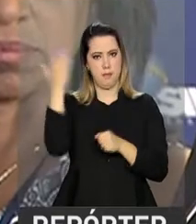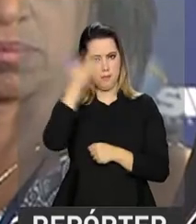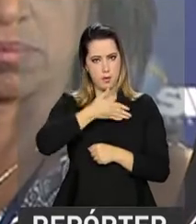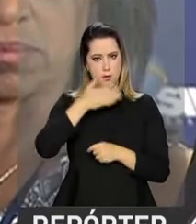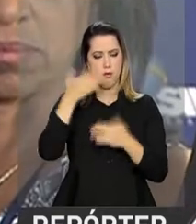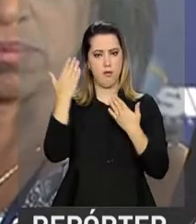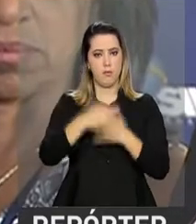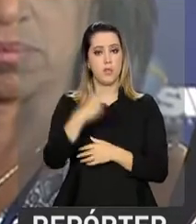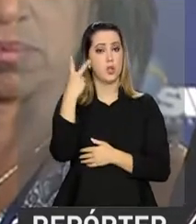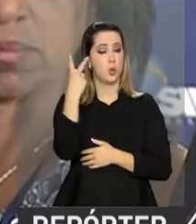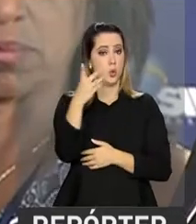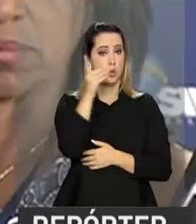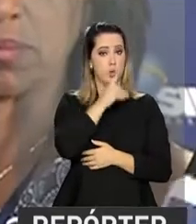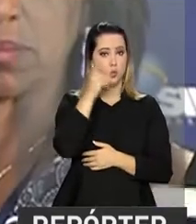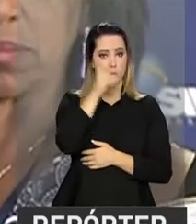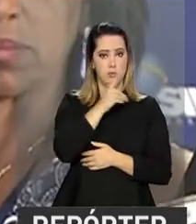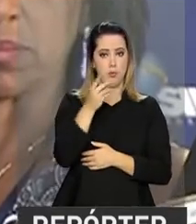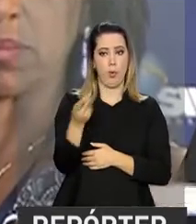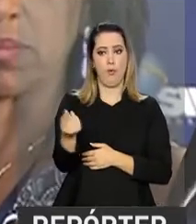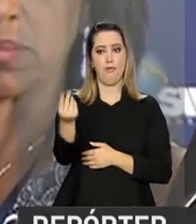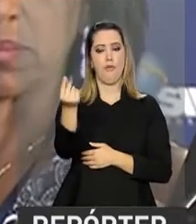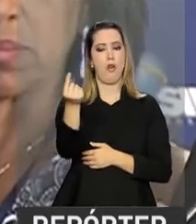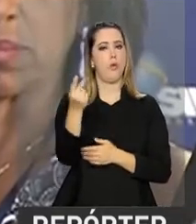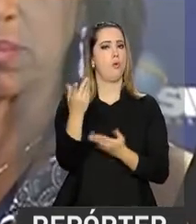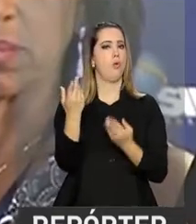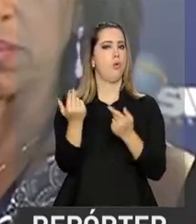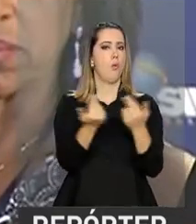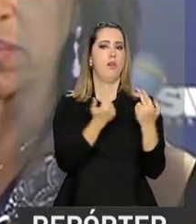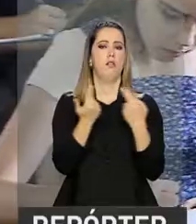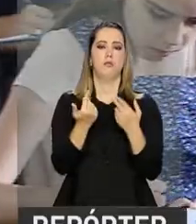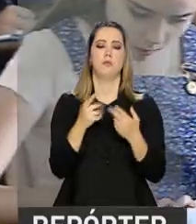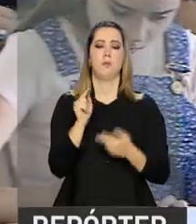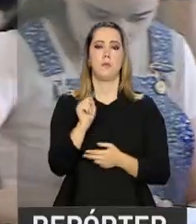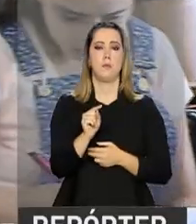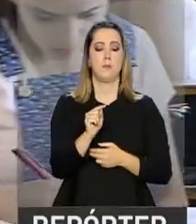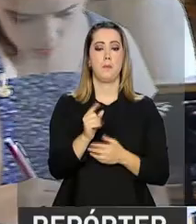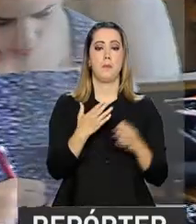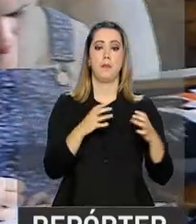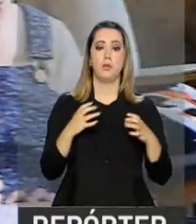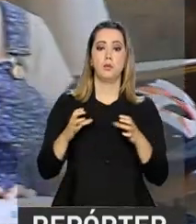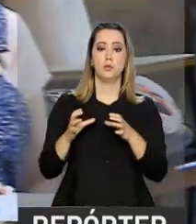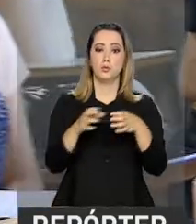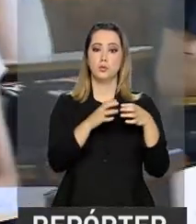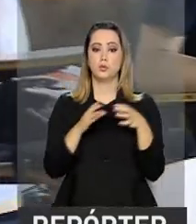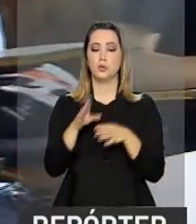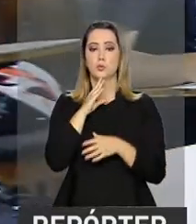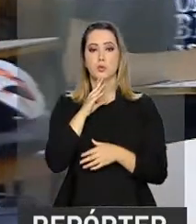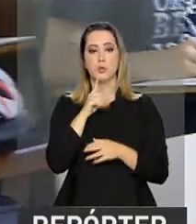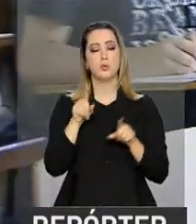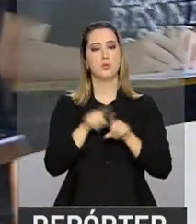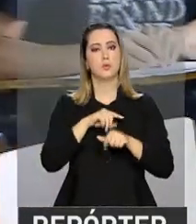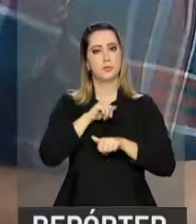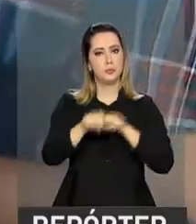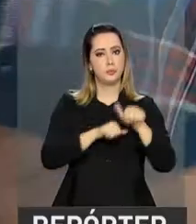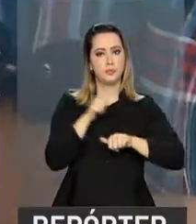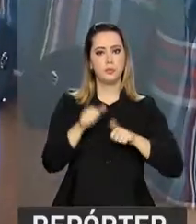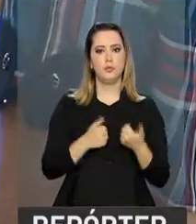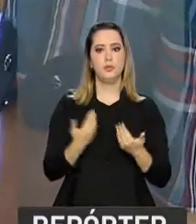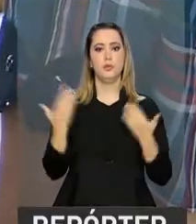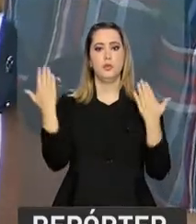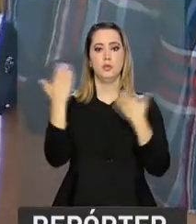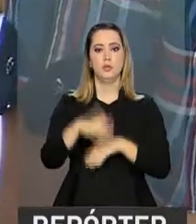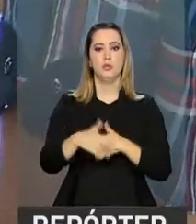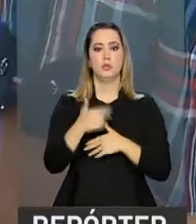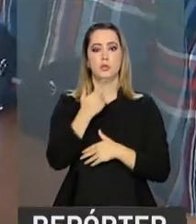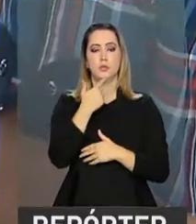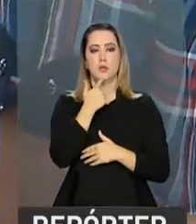com dois domingos, sem que isso pudesse ser traduzido com acréscimo de custo. As áreas do conhecimento também passarão por mudanças. As provas